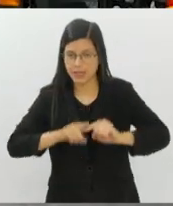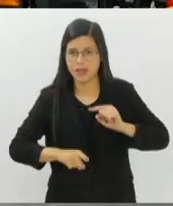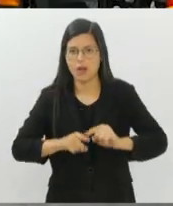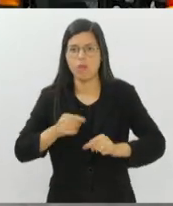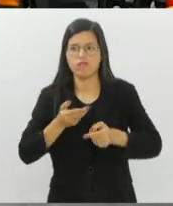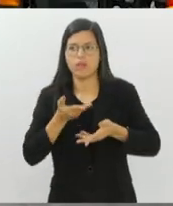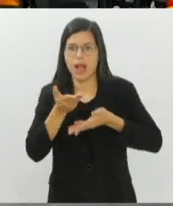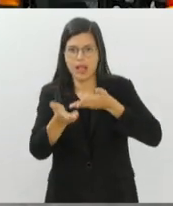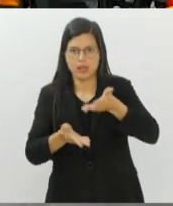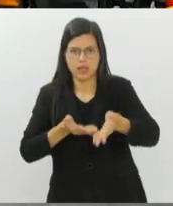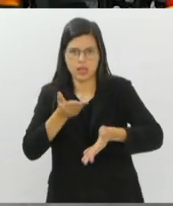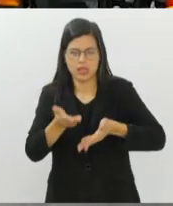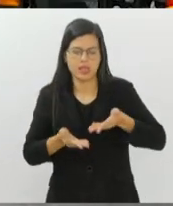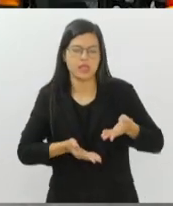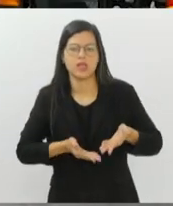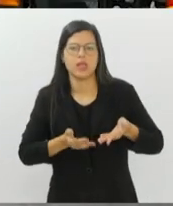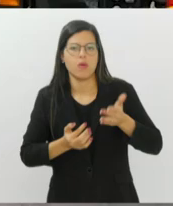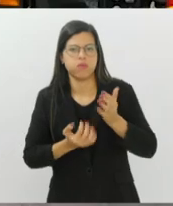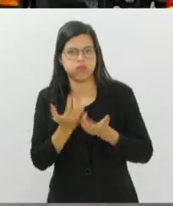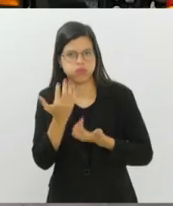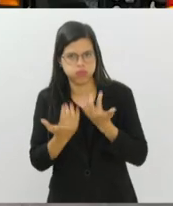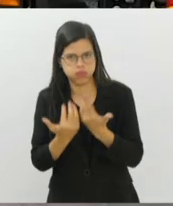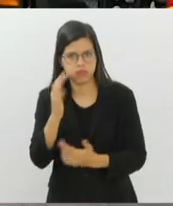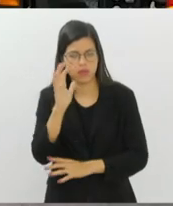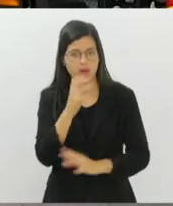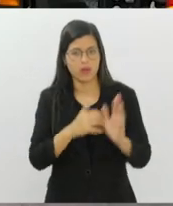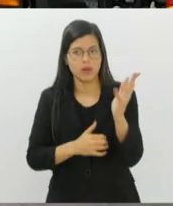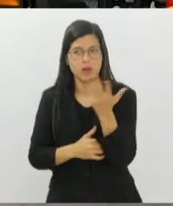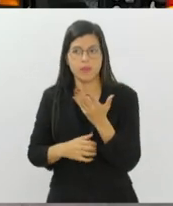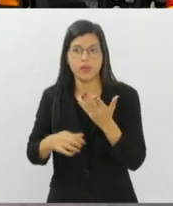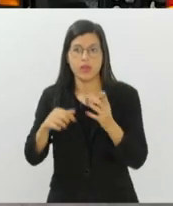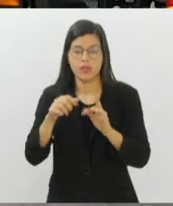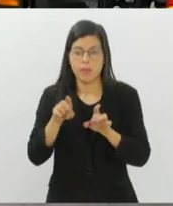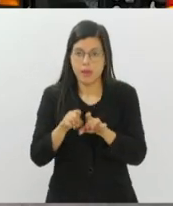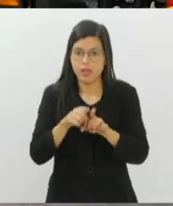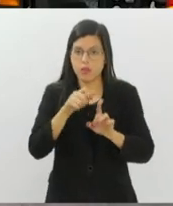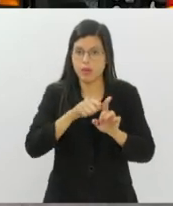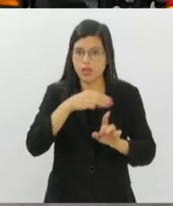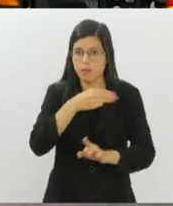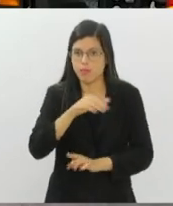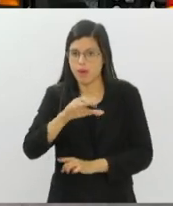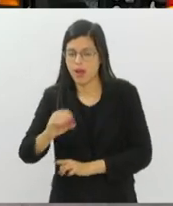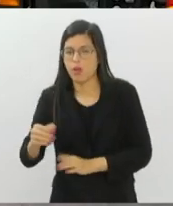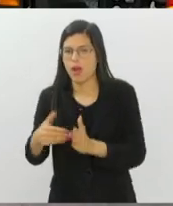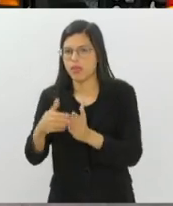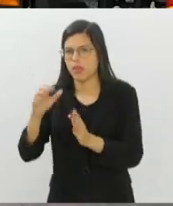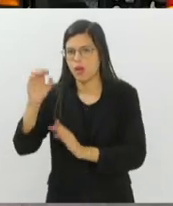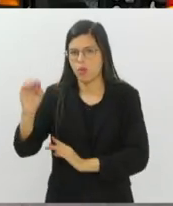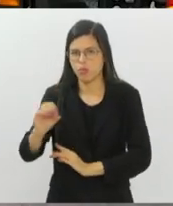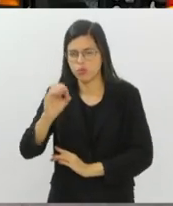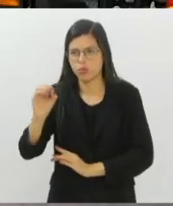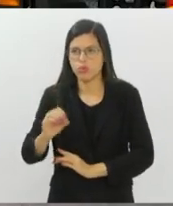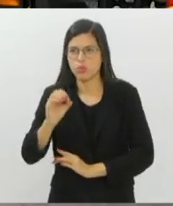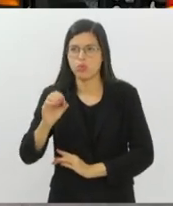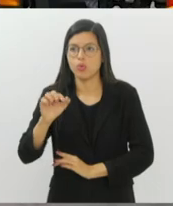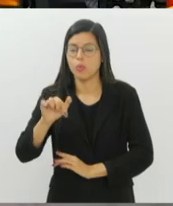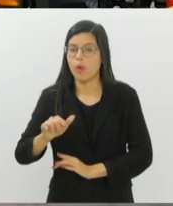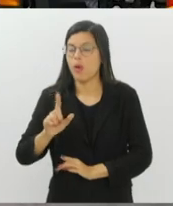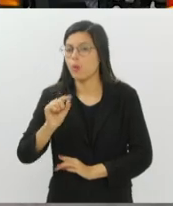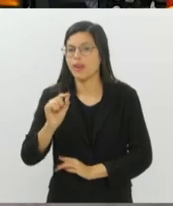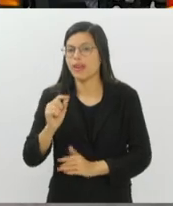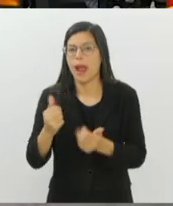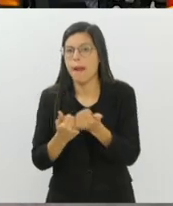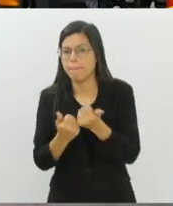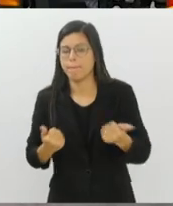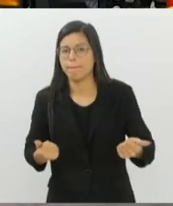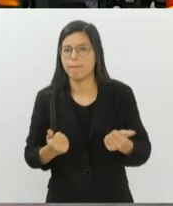aos incêndios florestais. E a segunda é a ativação, de maio a outubro, da Operação Extinctus, que é um reforço operacional que ocorre